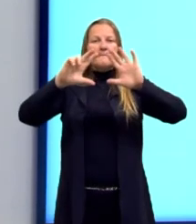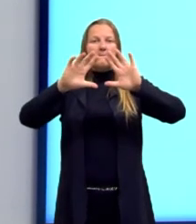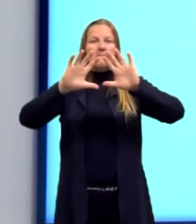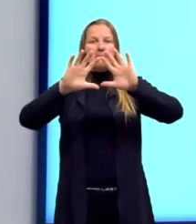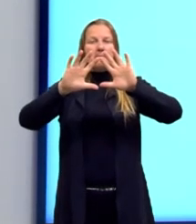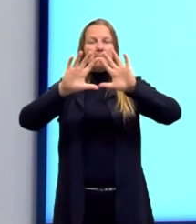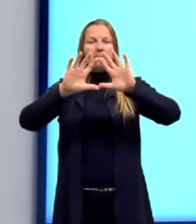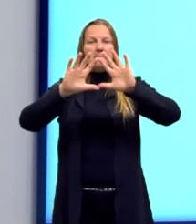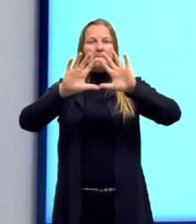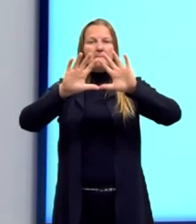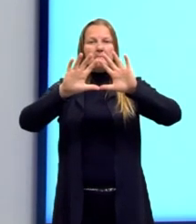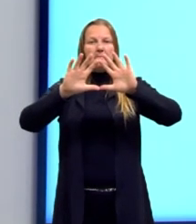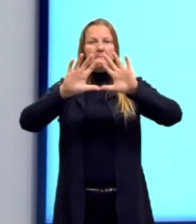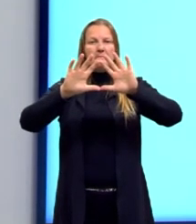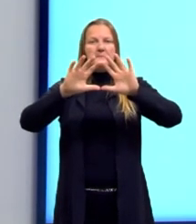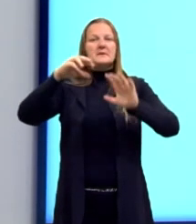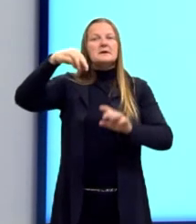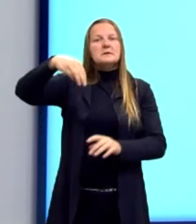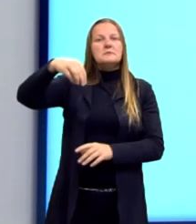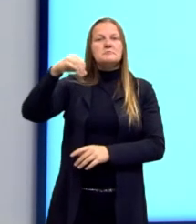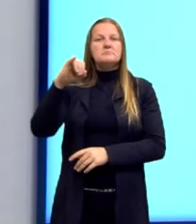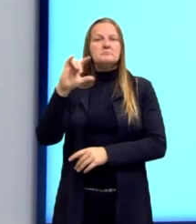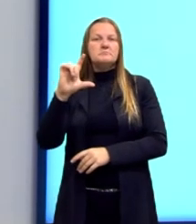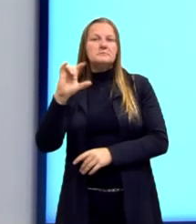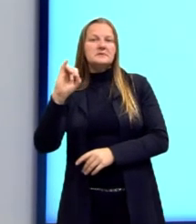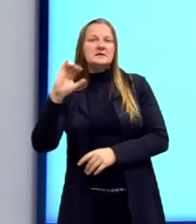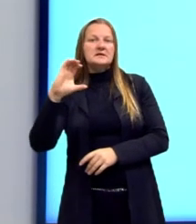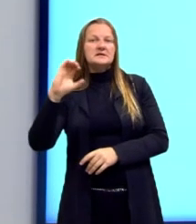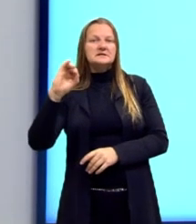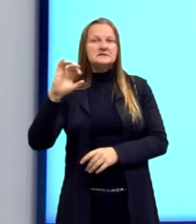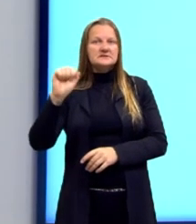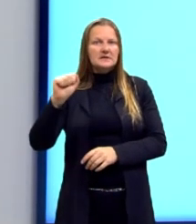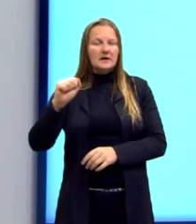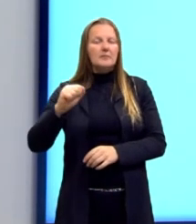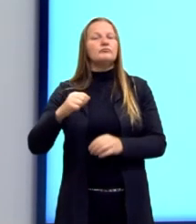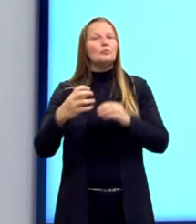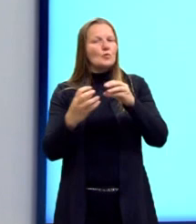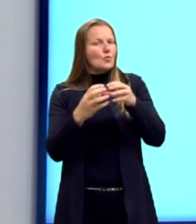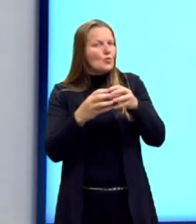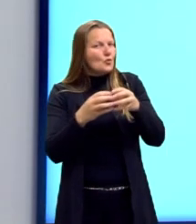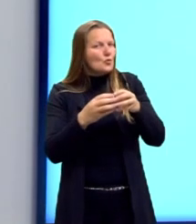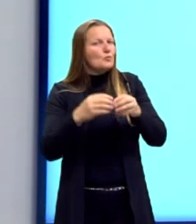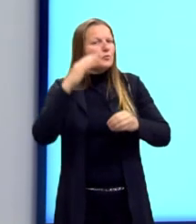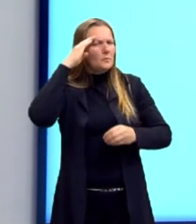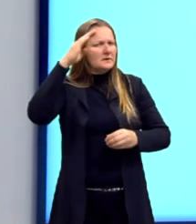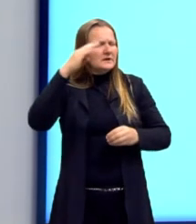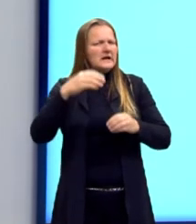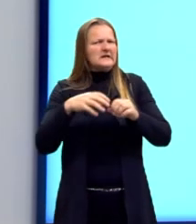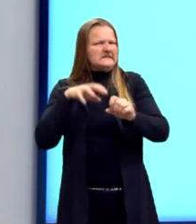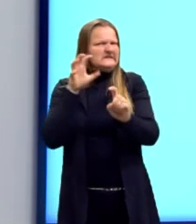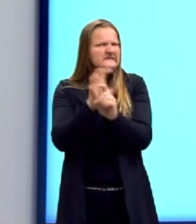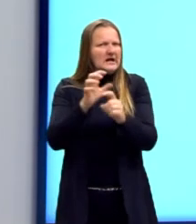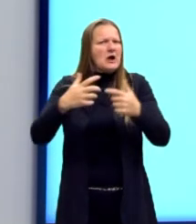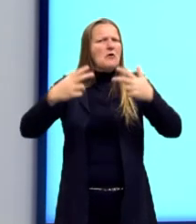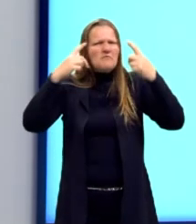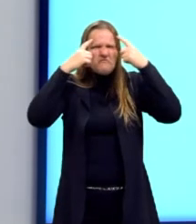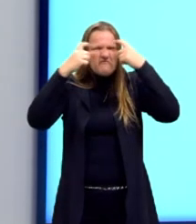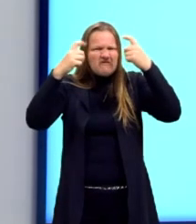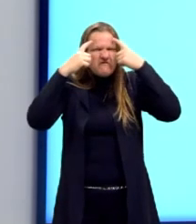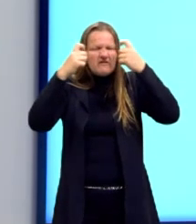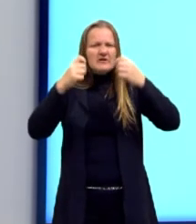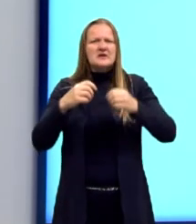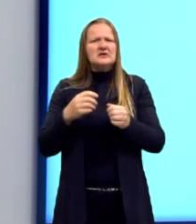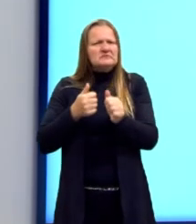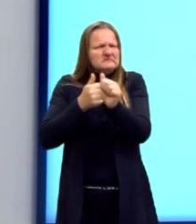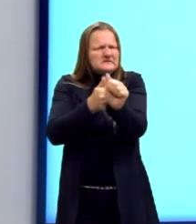paramilitar que promovia atos de violência, aí, né, que iam contra os seus opositores políticos, perseguiam judeus,